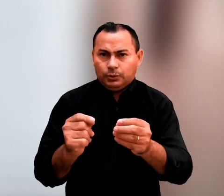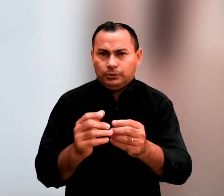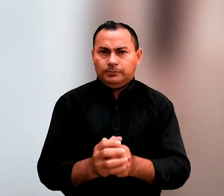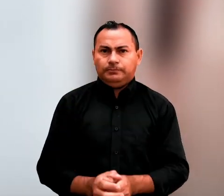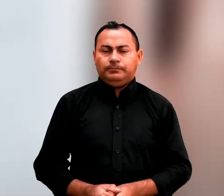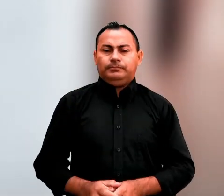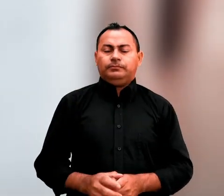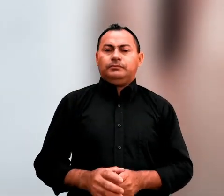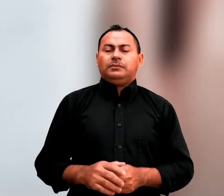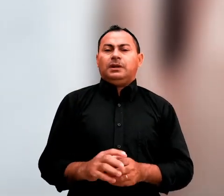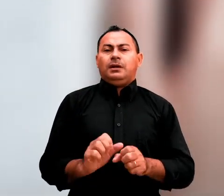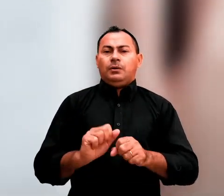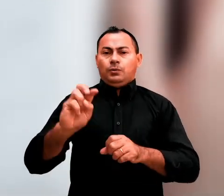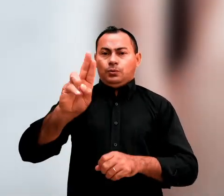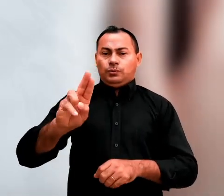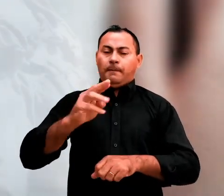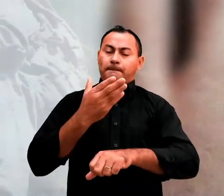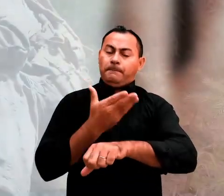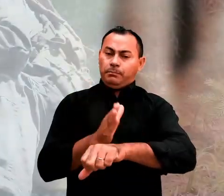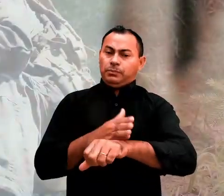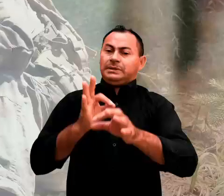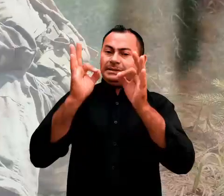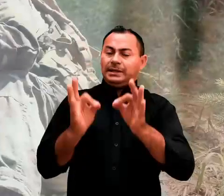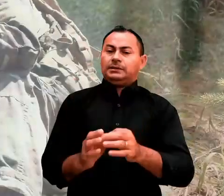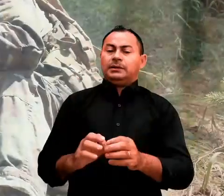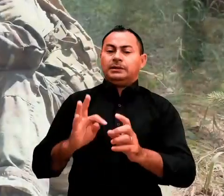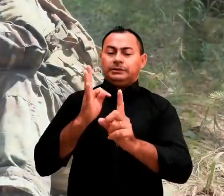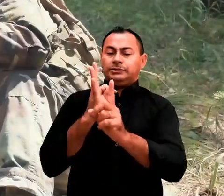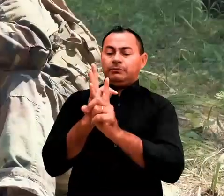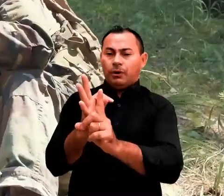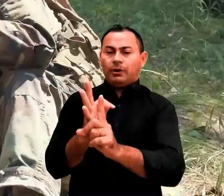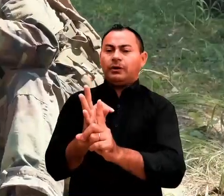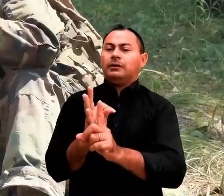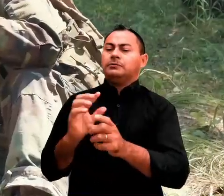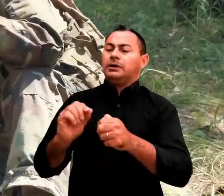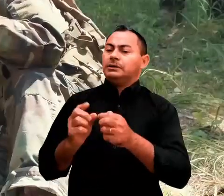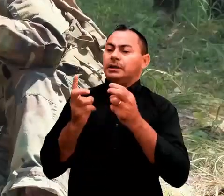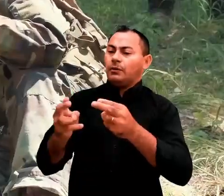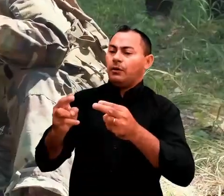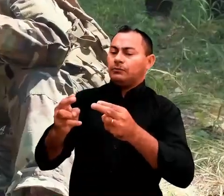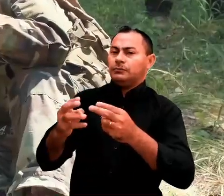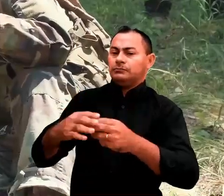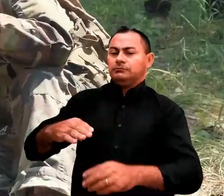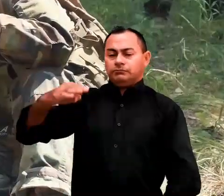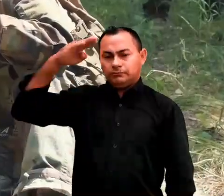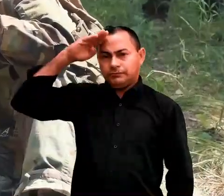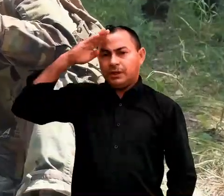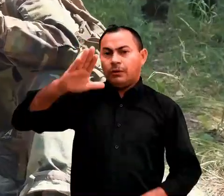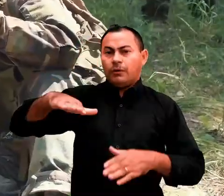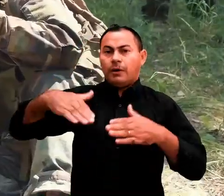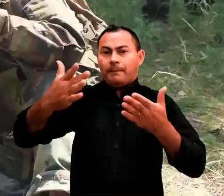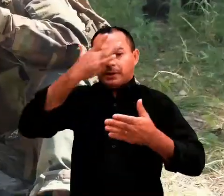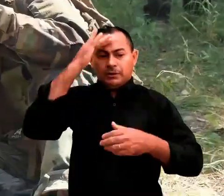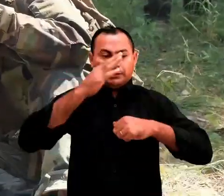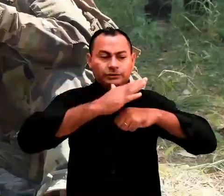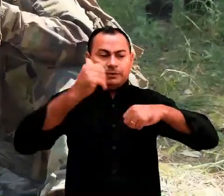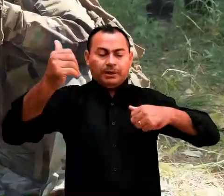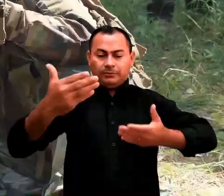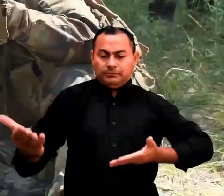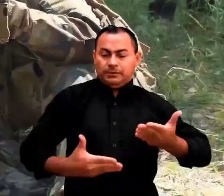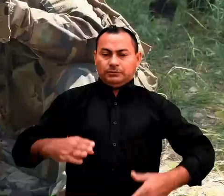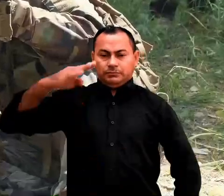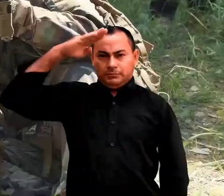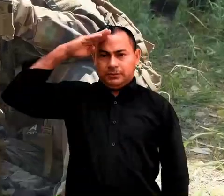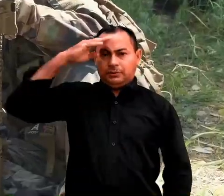A aplicação óbvia que Paulo espera que Timóteo faça em relação ao soldado é a seguinte. Quando um homem é chamado para